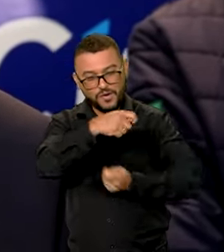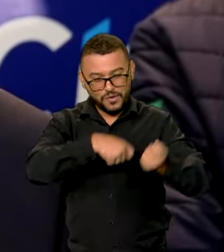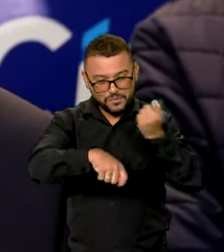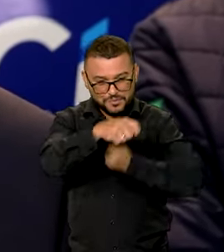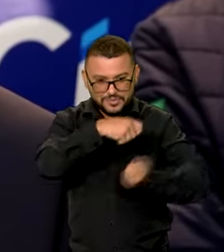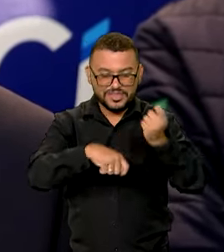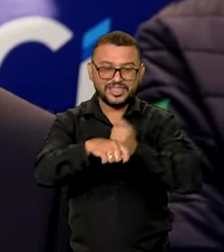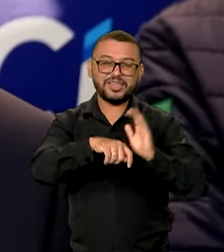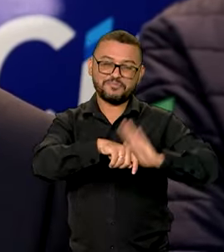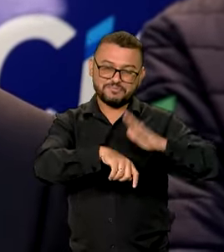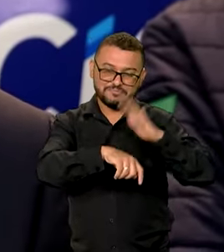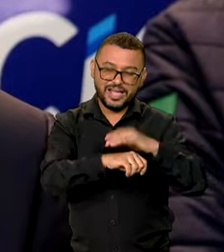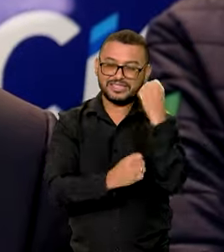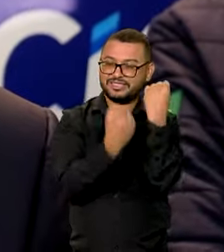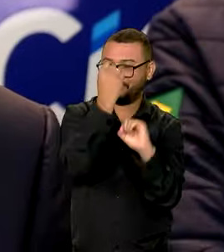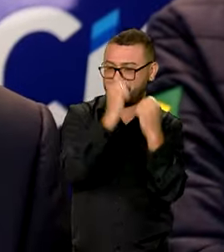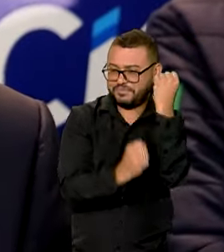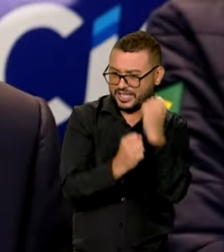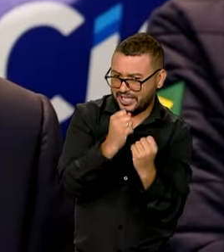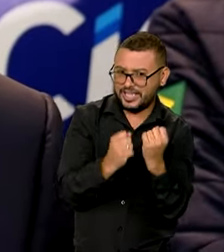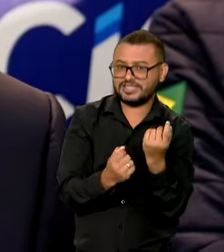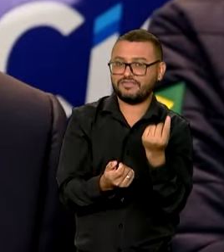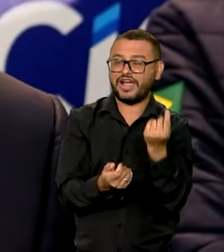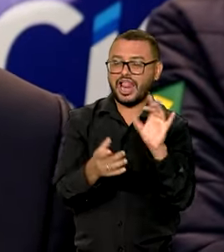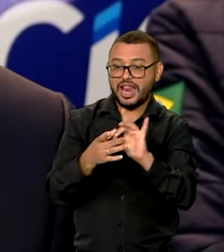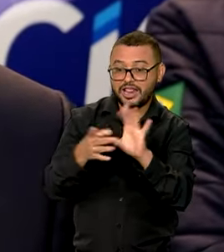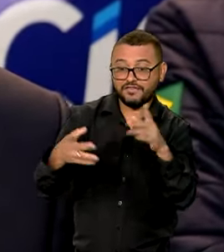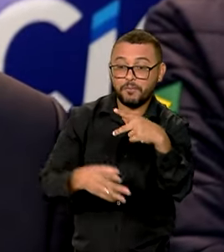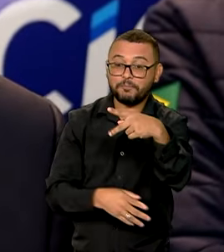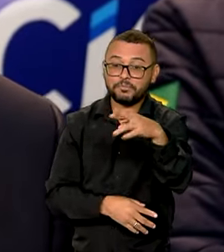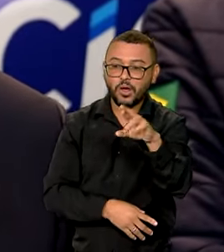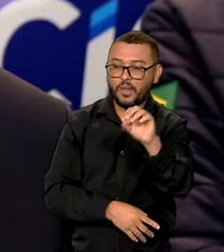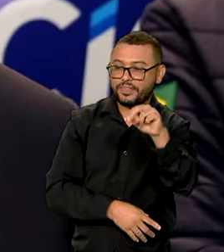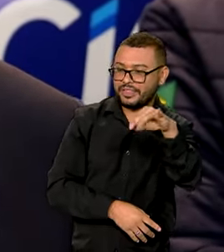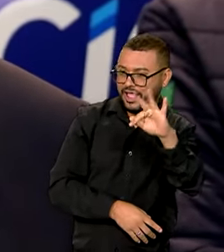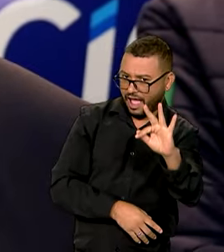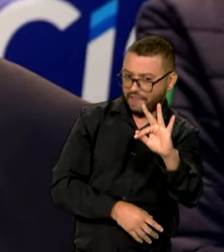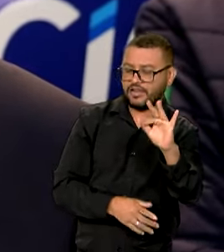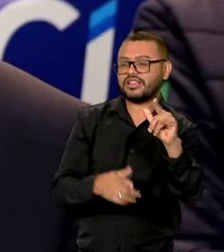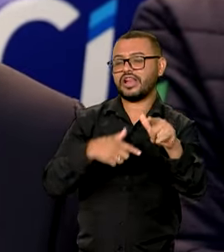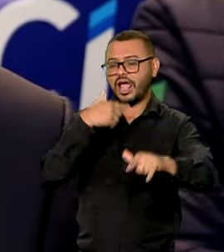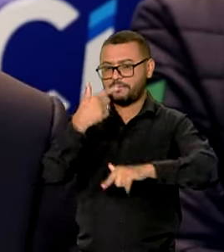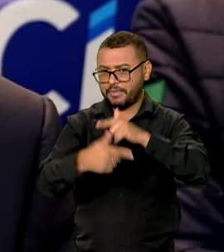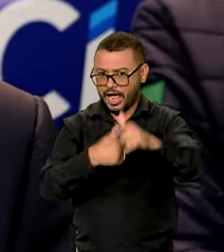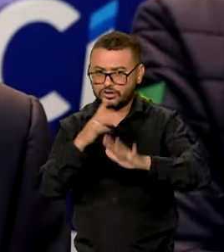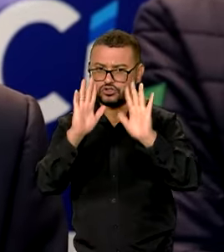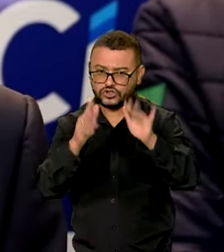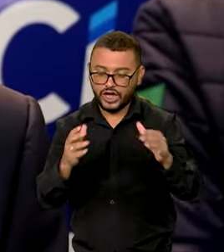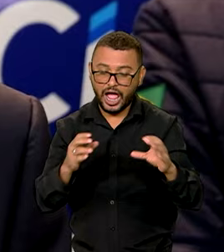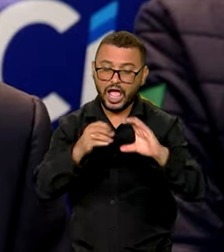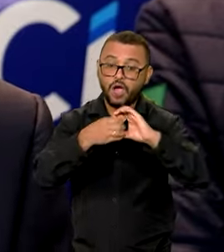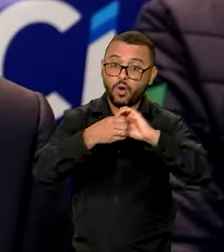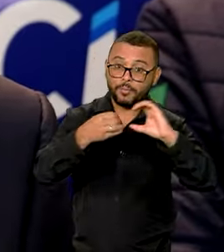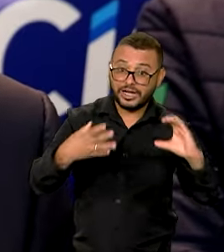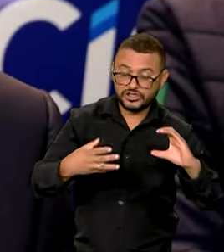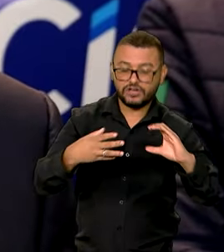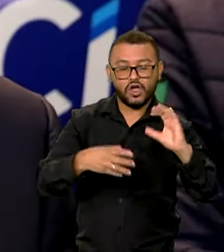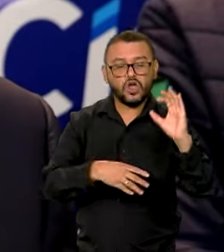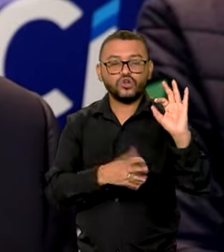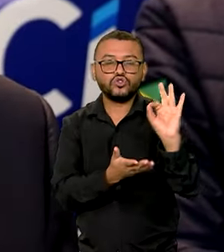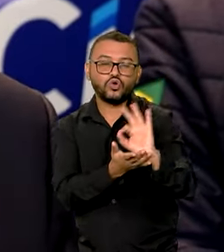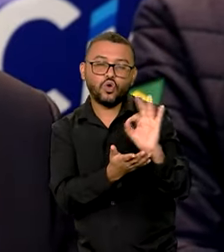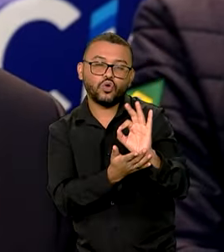empresas. Então, liberado o Pronaf, já está em operação, inclusive com as cooperativas, com juros zero.